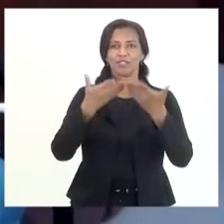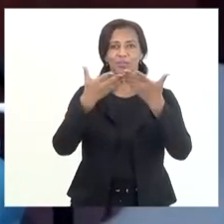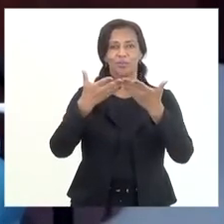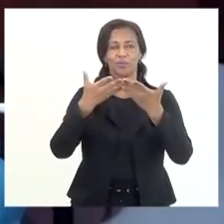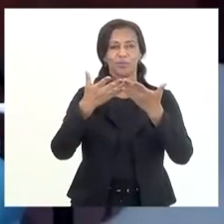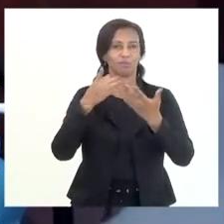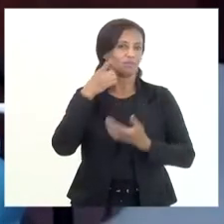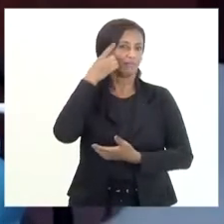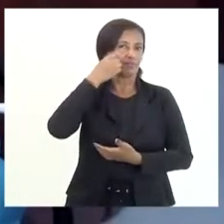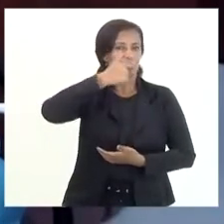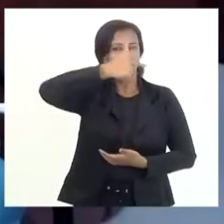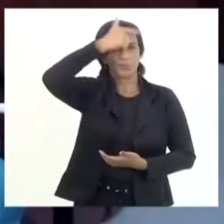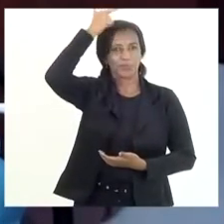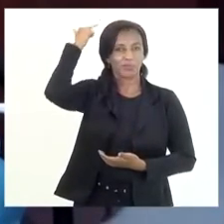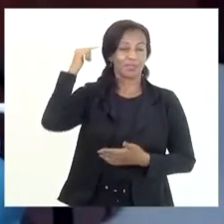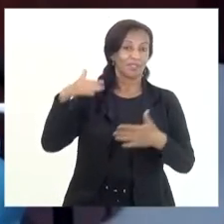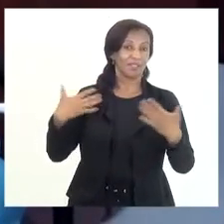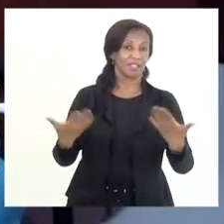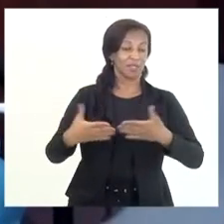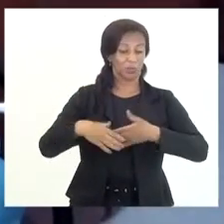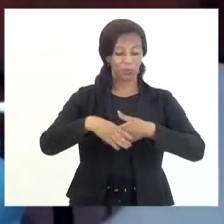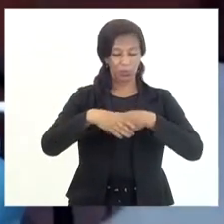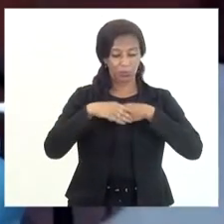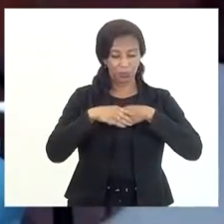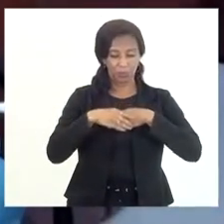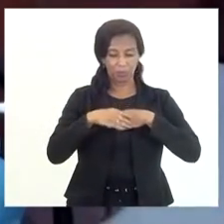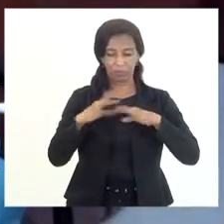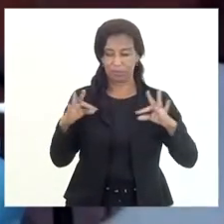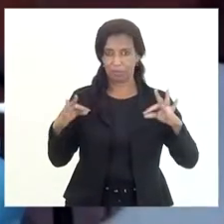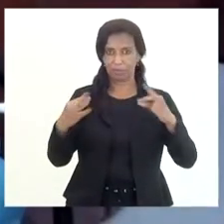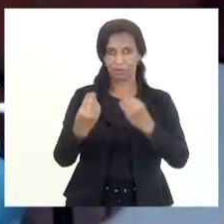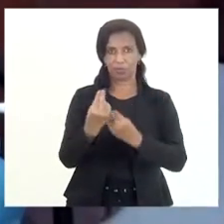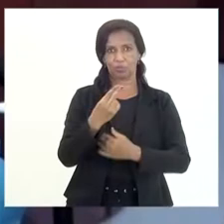Paulo, a quem eu cumprimento em nome de todos.